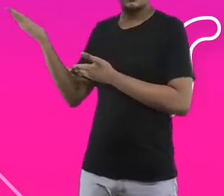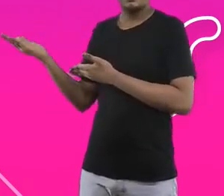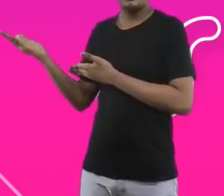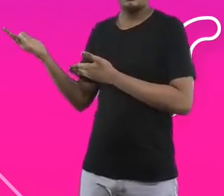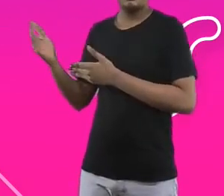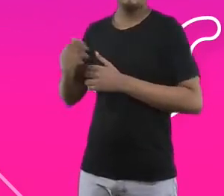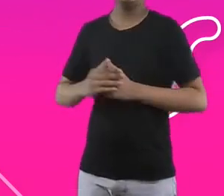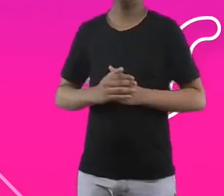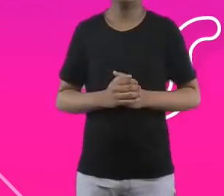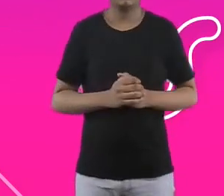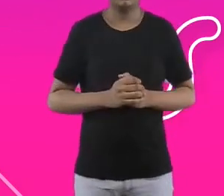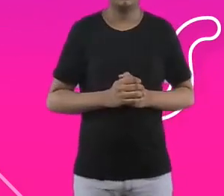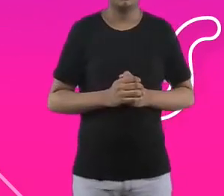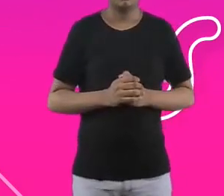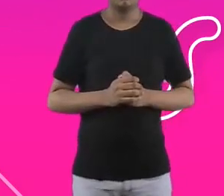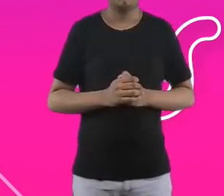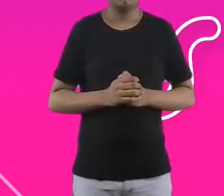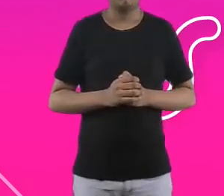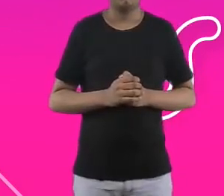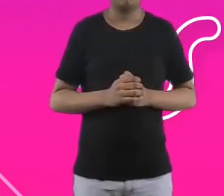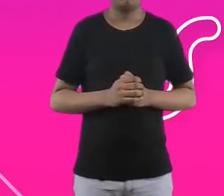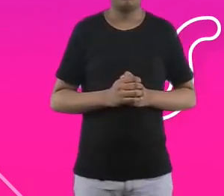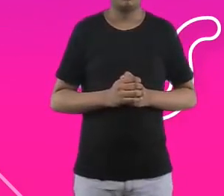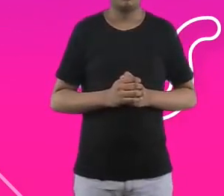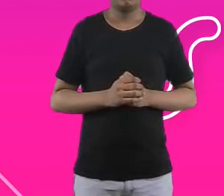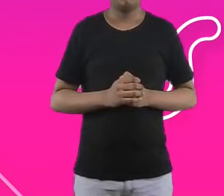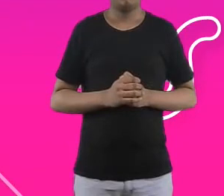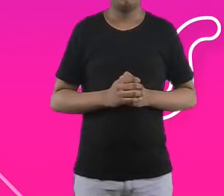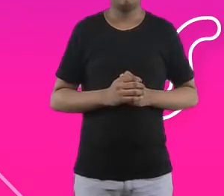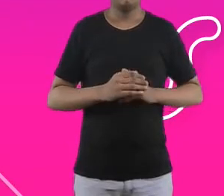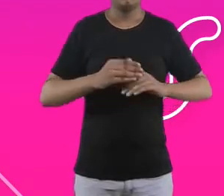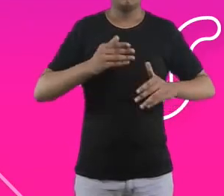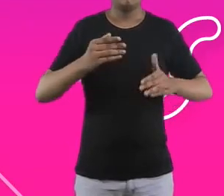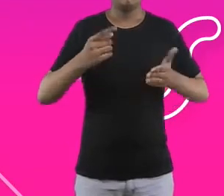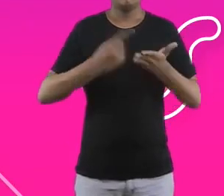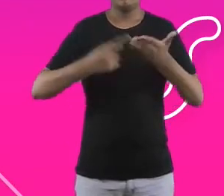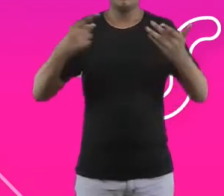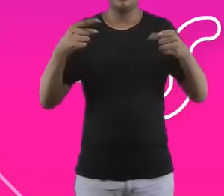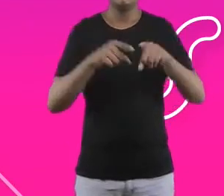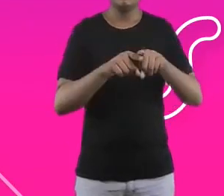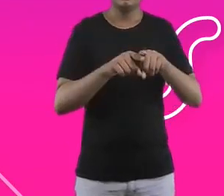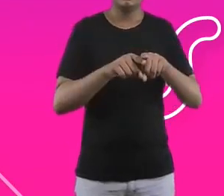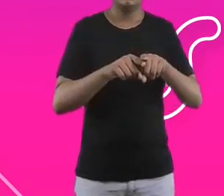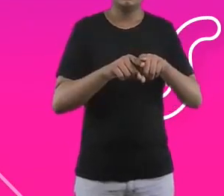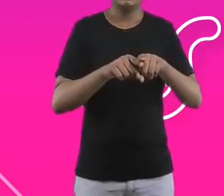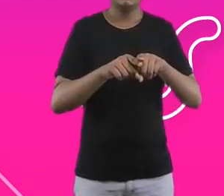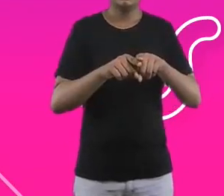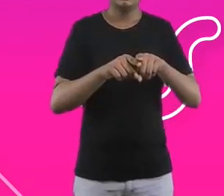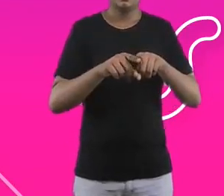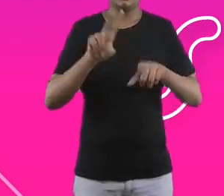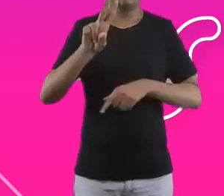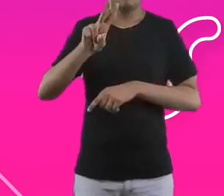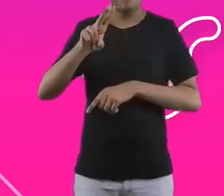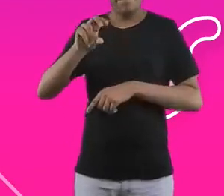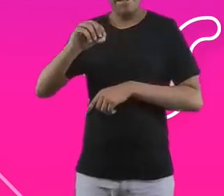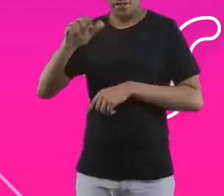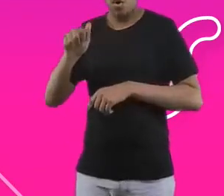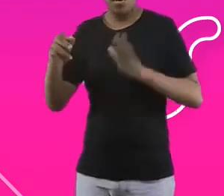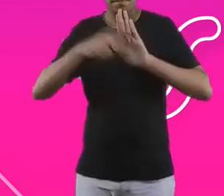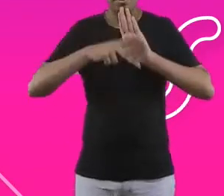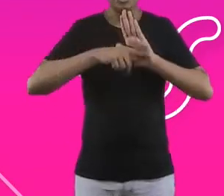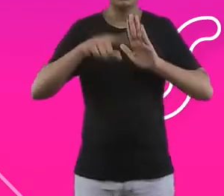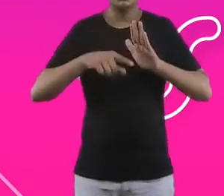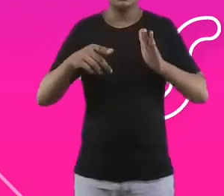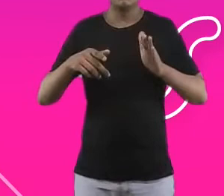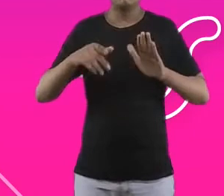parcerias. E eu adoro quando fala parcerias, quando mostra isso, porque realmente é isso. O VOA é construído a muitas mãos. O sucesso